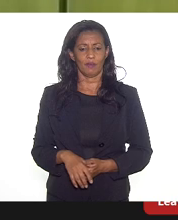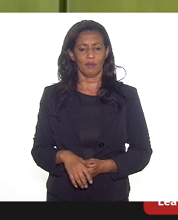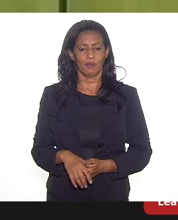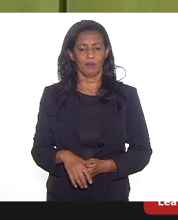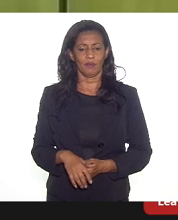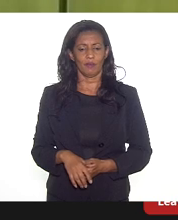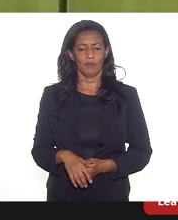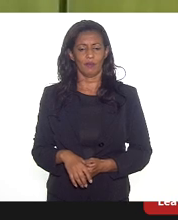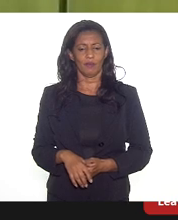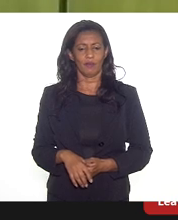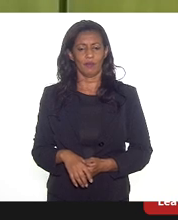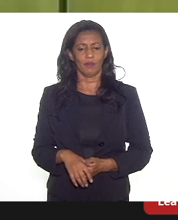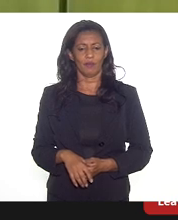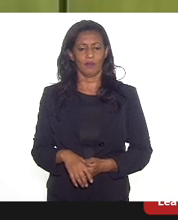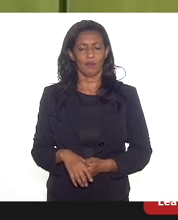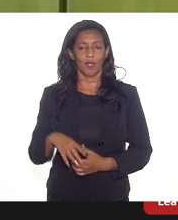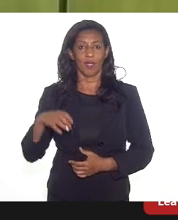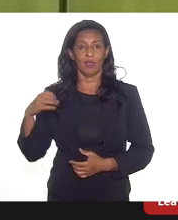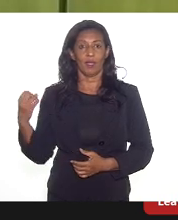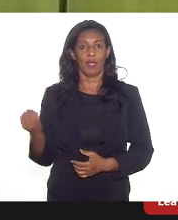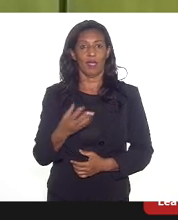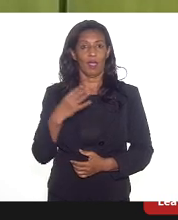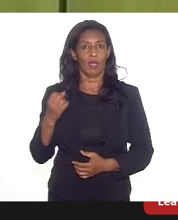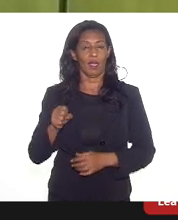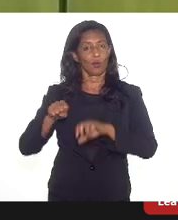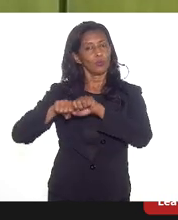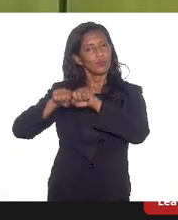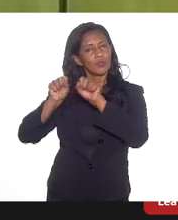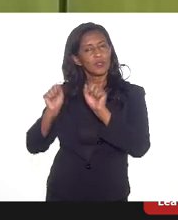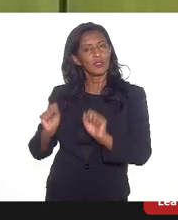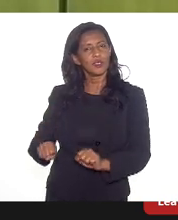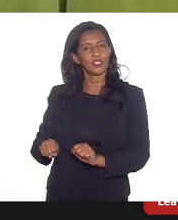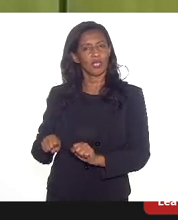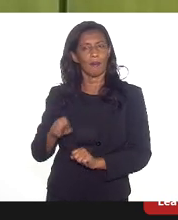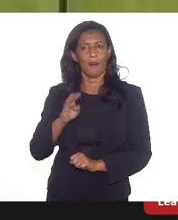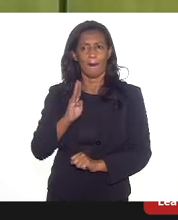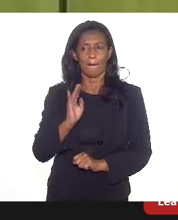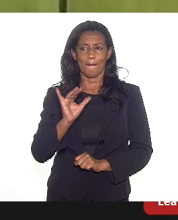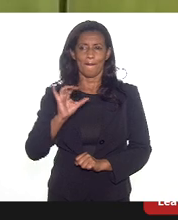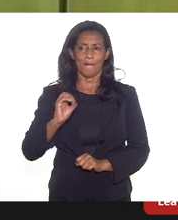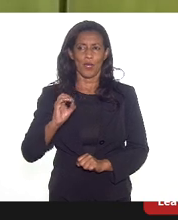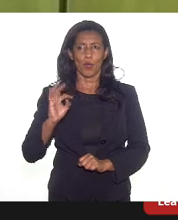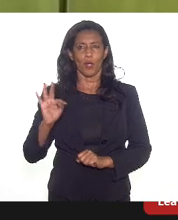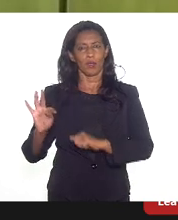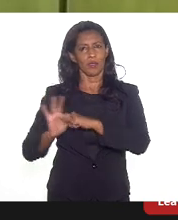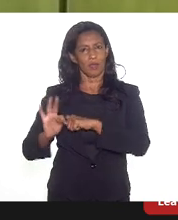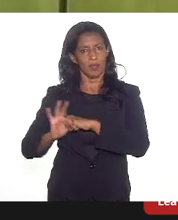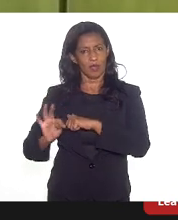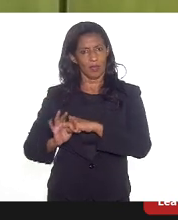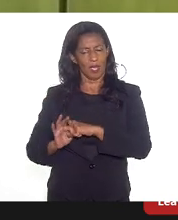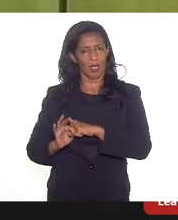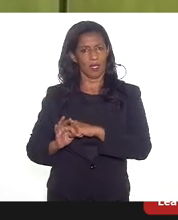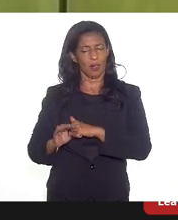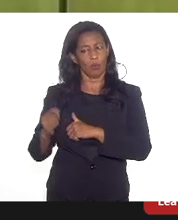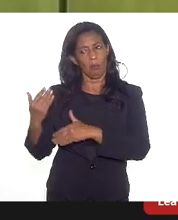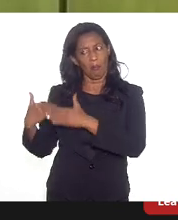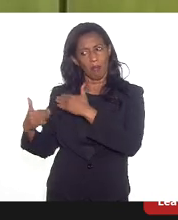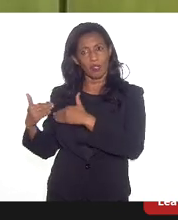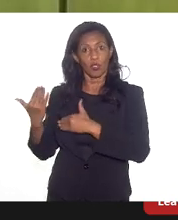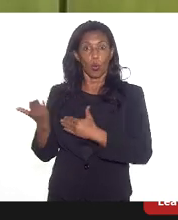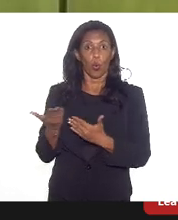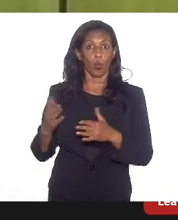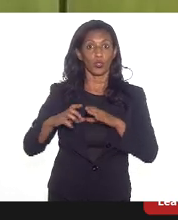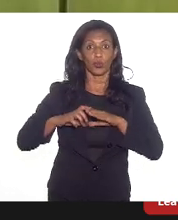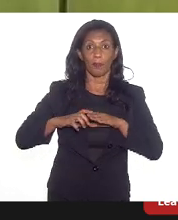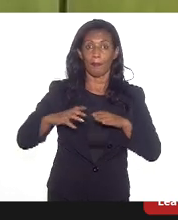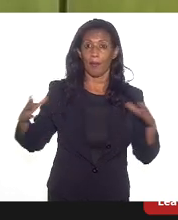Por exemplo, a Moderna era uma biotec, até bem pouco tempo atrás. Hoje é uma das maiores do mundo.